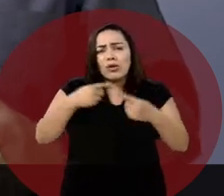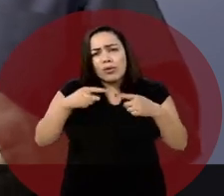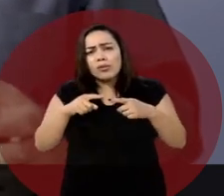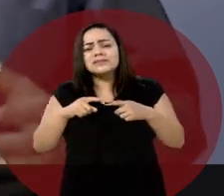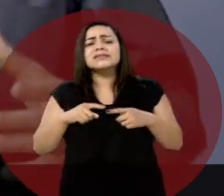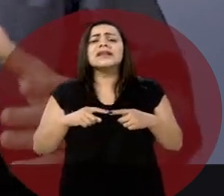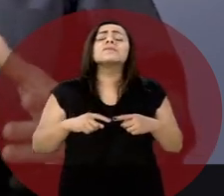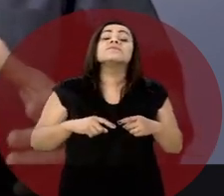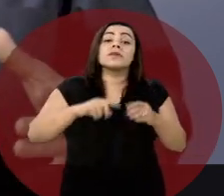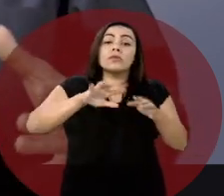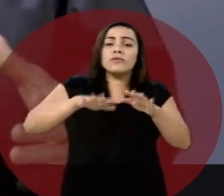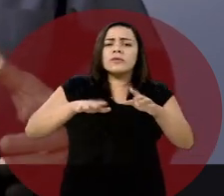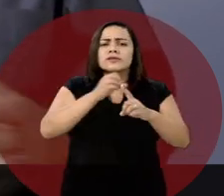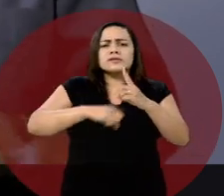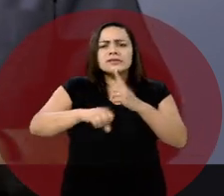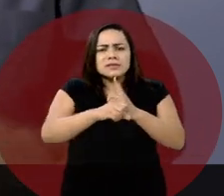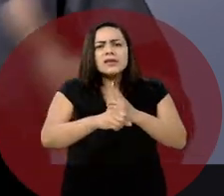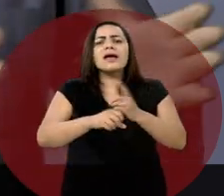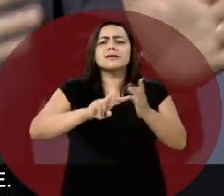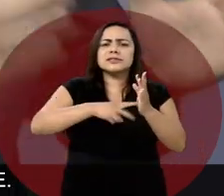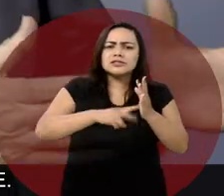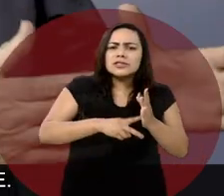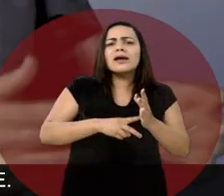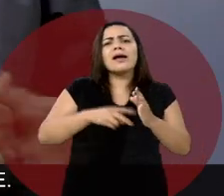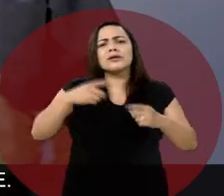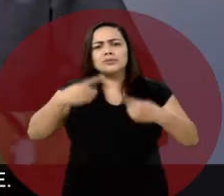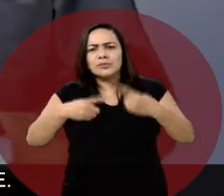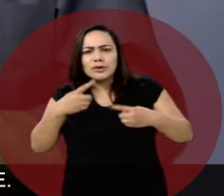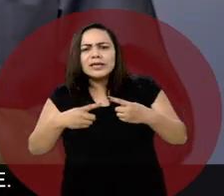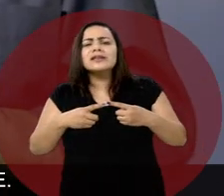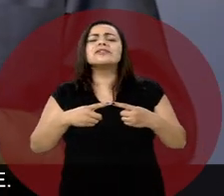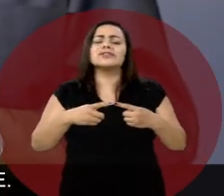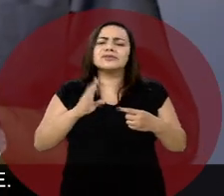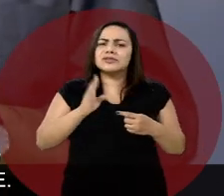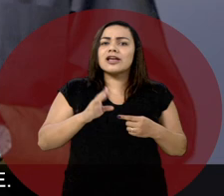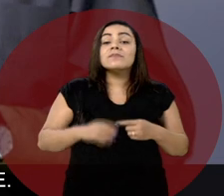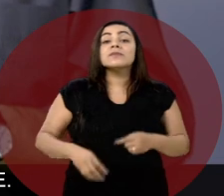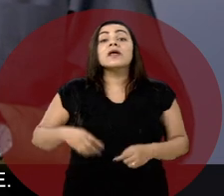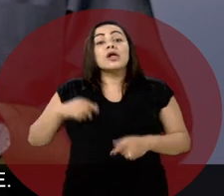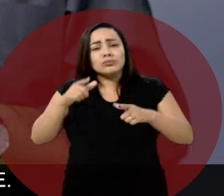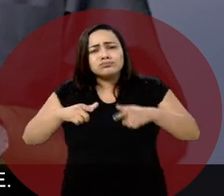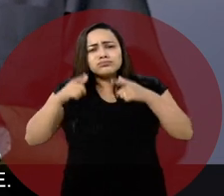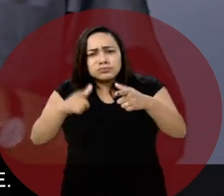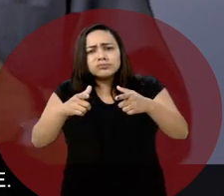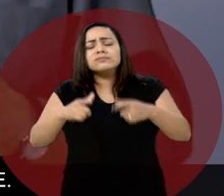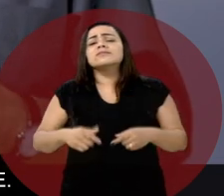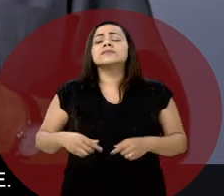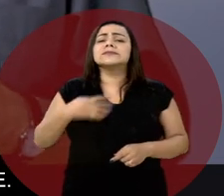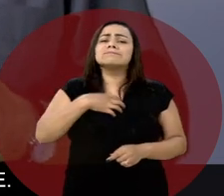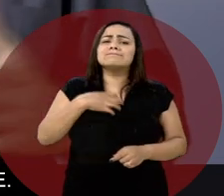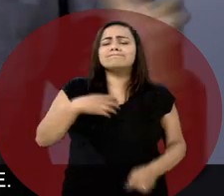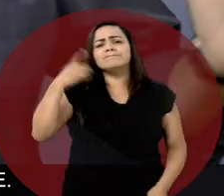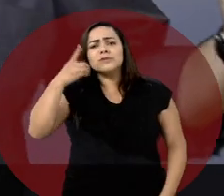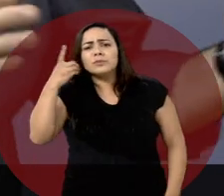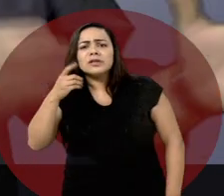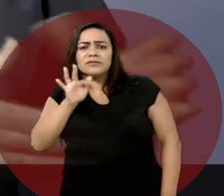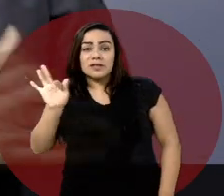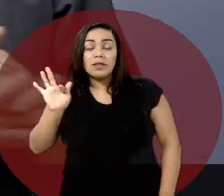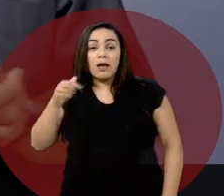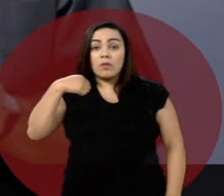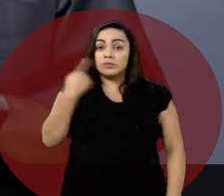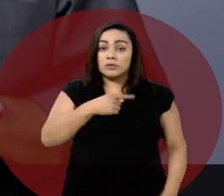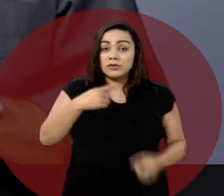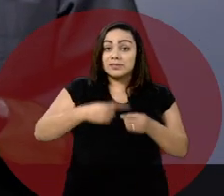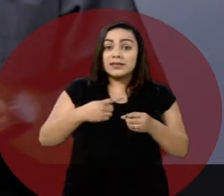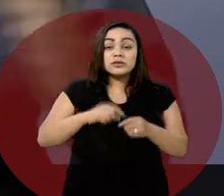os movimentos sociais, sindicatos e partidos políticos foram à luta, tentando sensibilizar os deputados federais por nossa cidade e